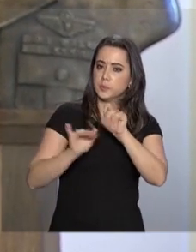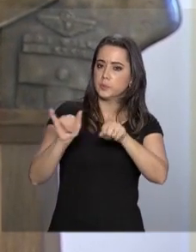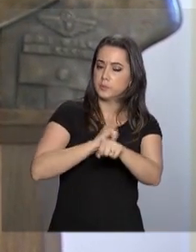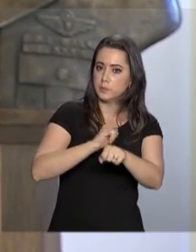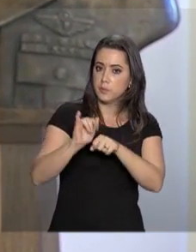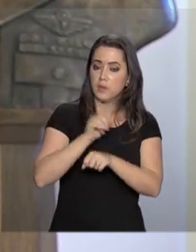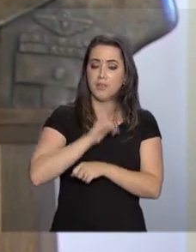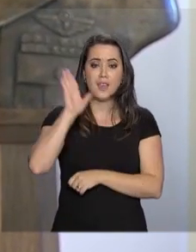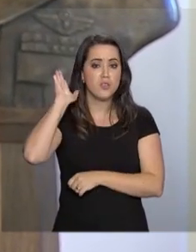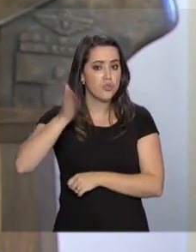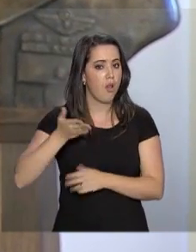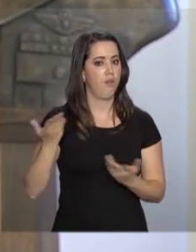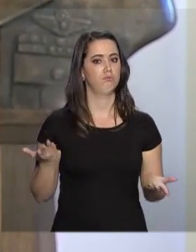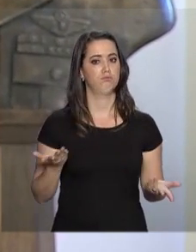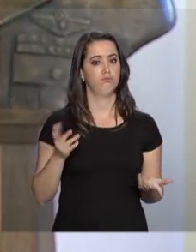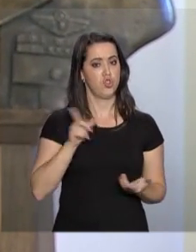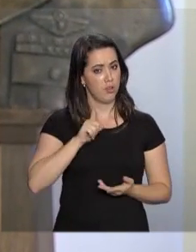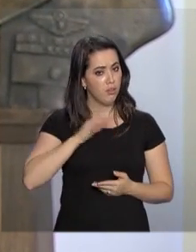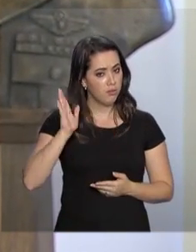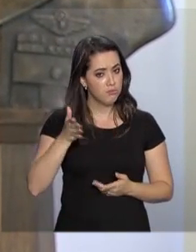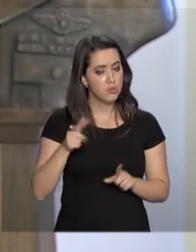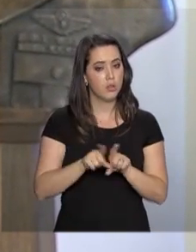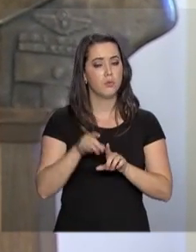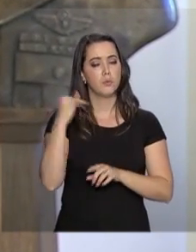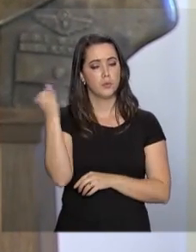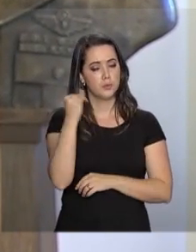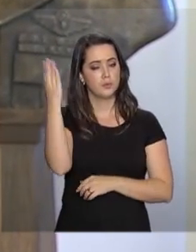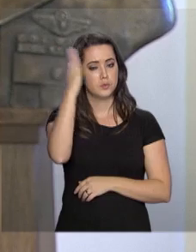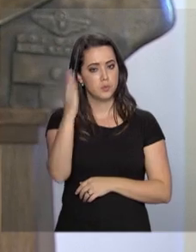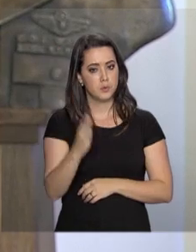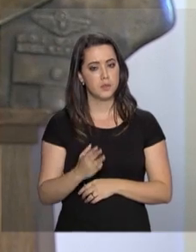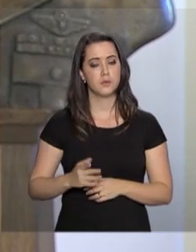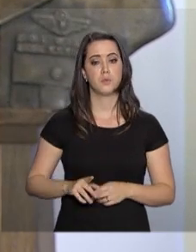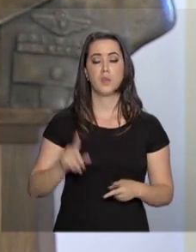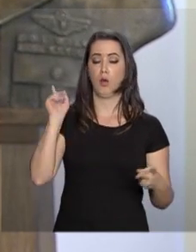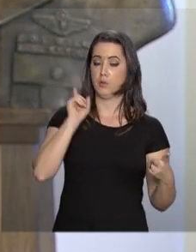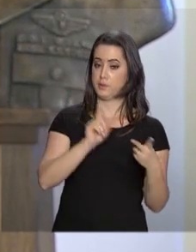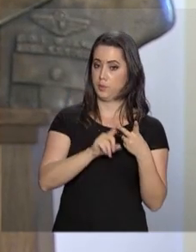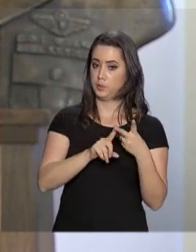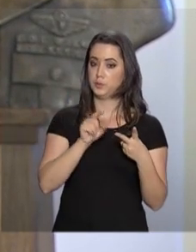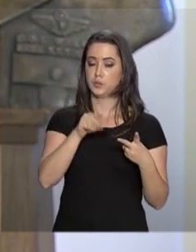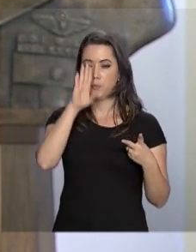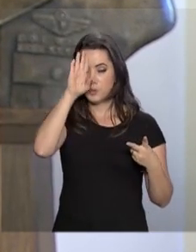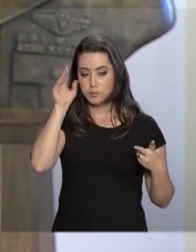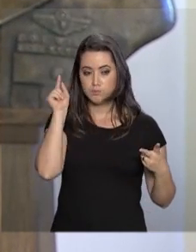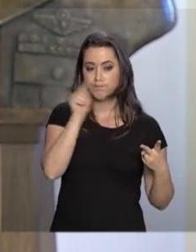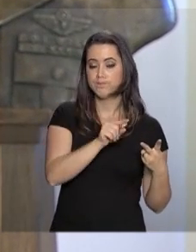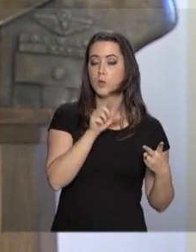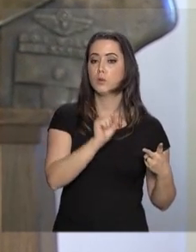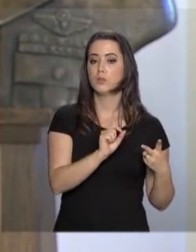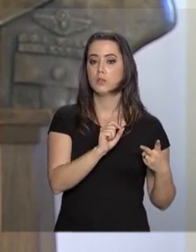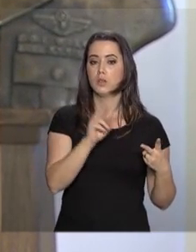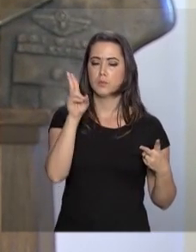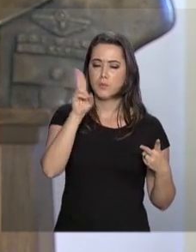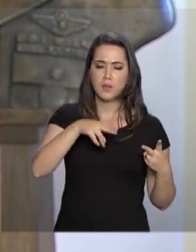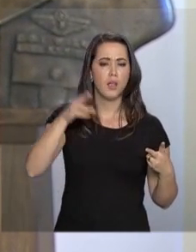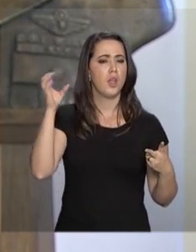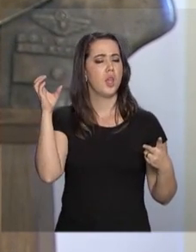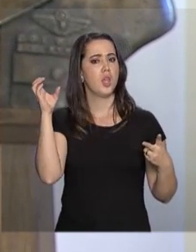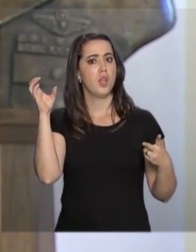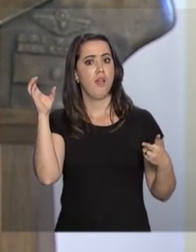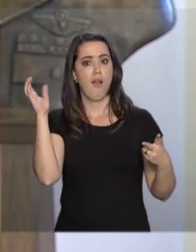existentes, todos essenciais ao país. A segunda prioridade é a urgente